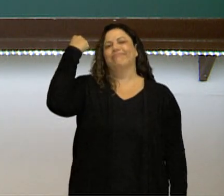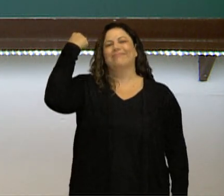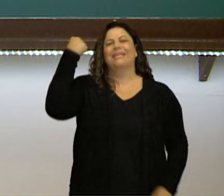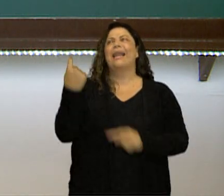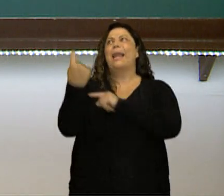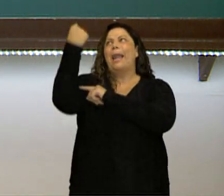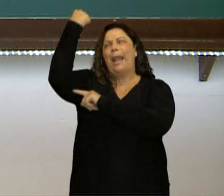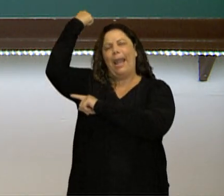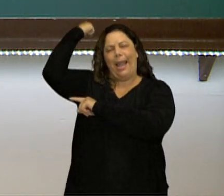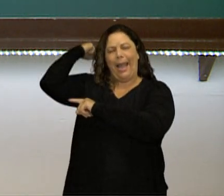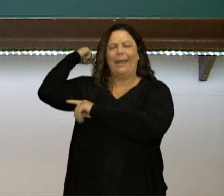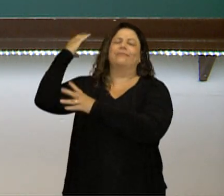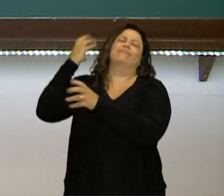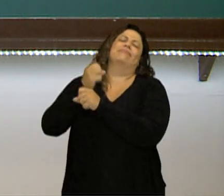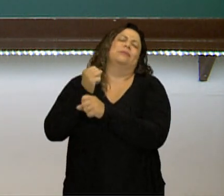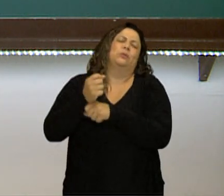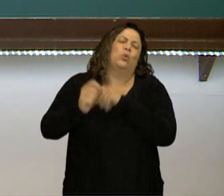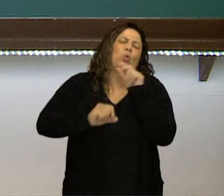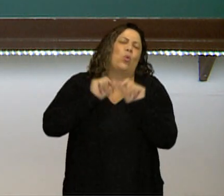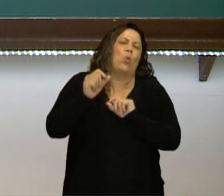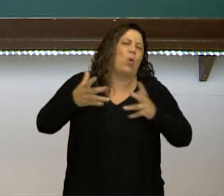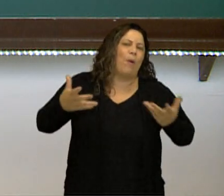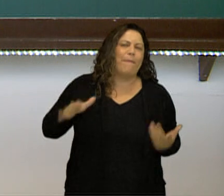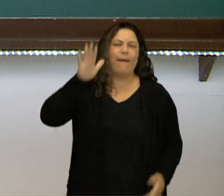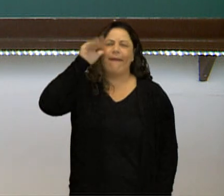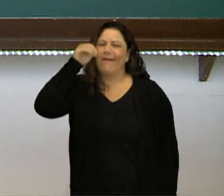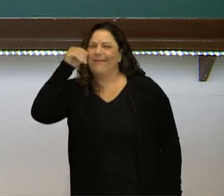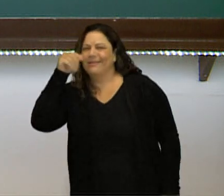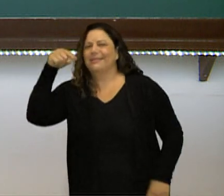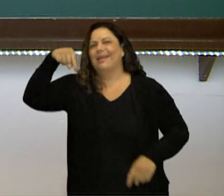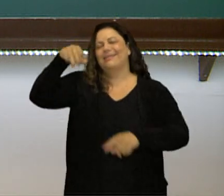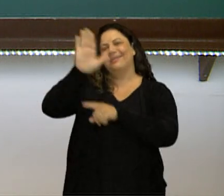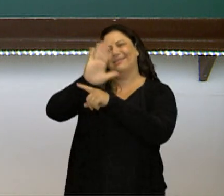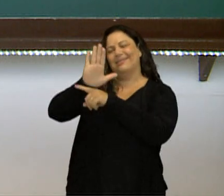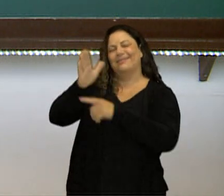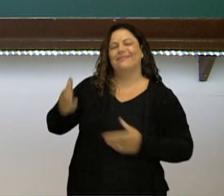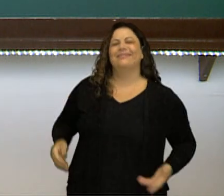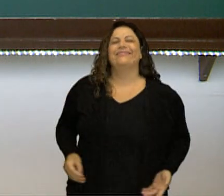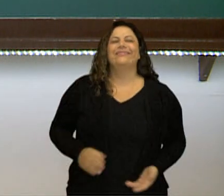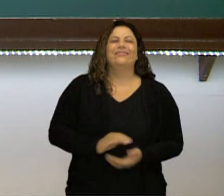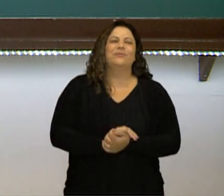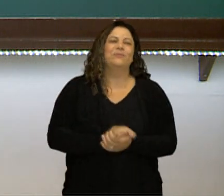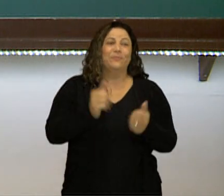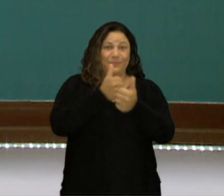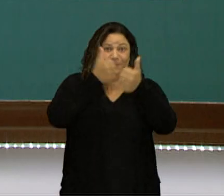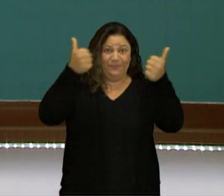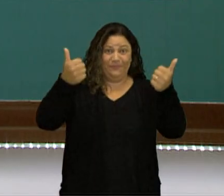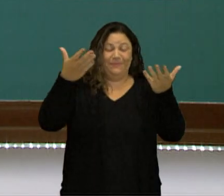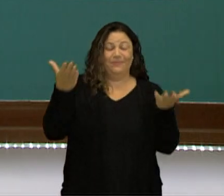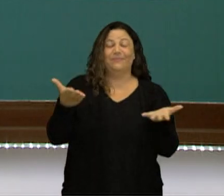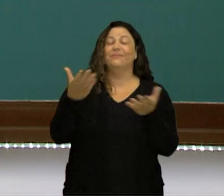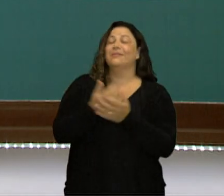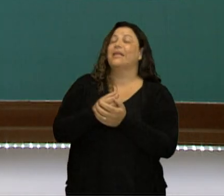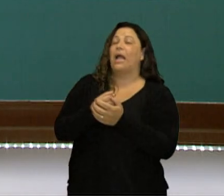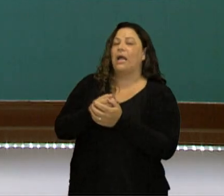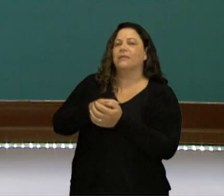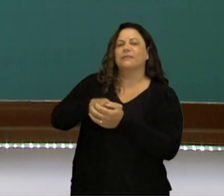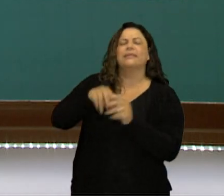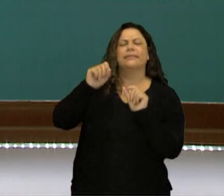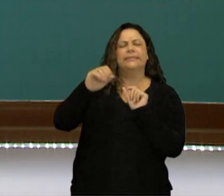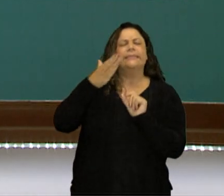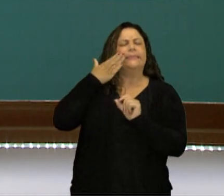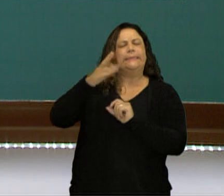Vamos trazer essa curiosidade aqui nesse vídeo. Vamos lá? Muito bem, no Egito